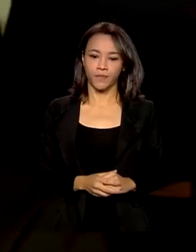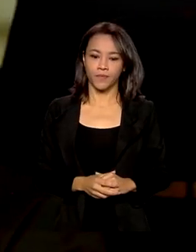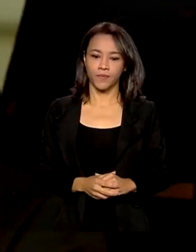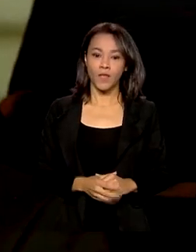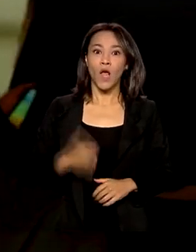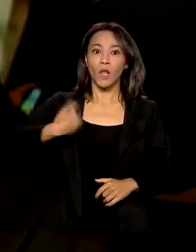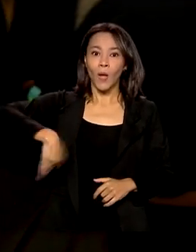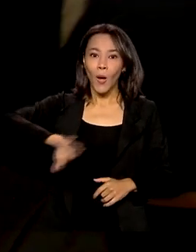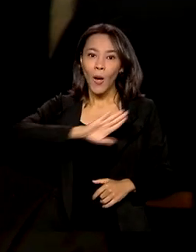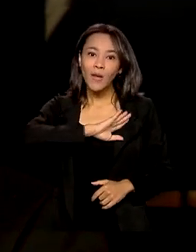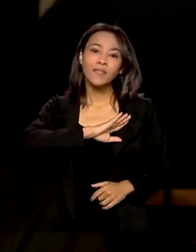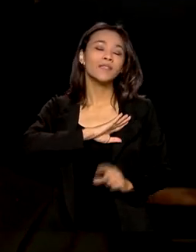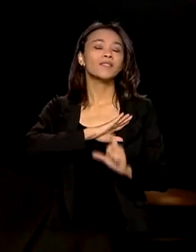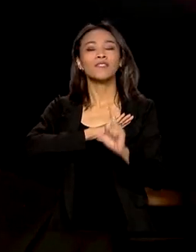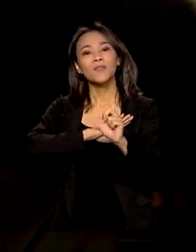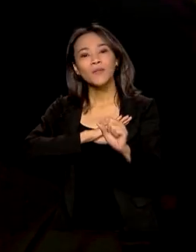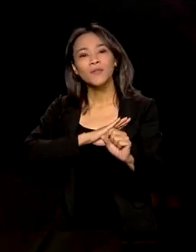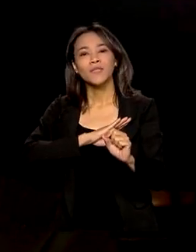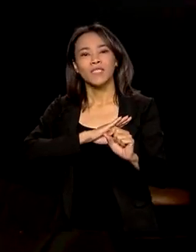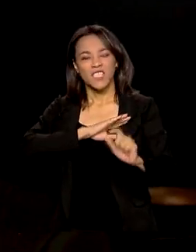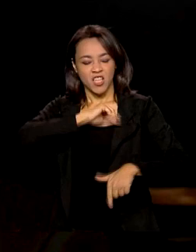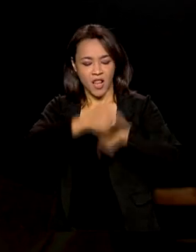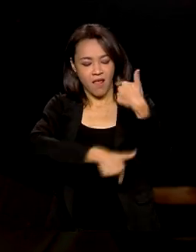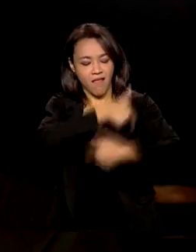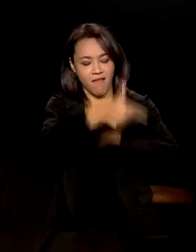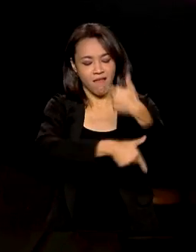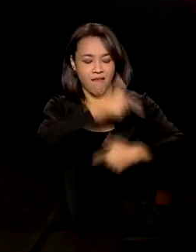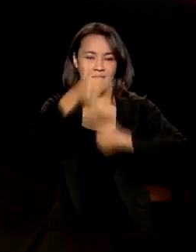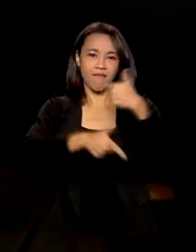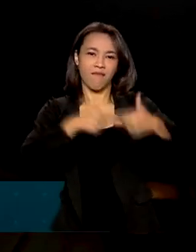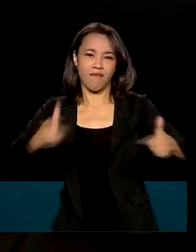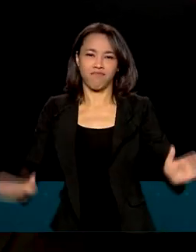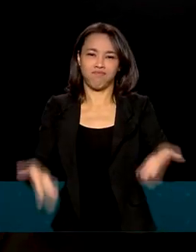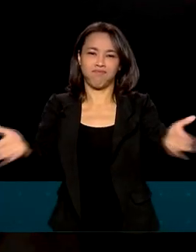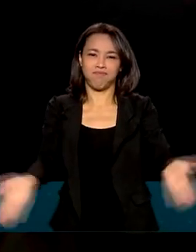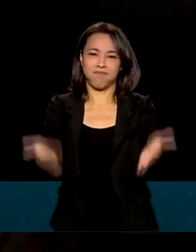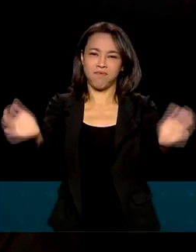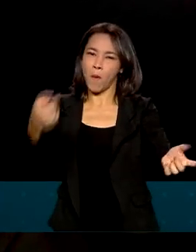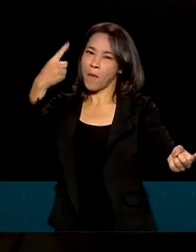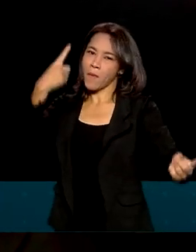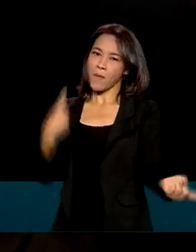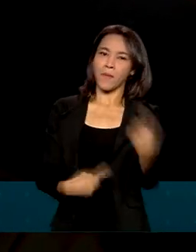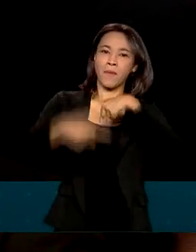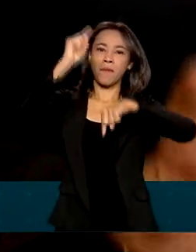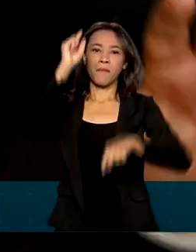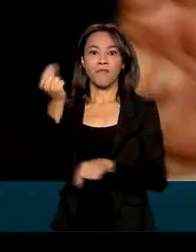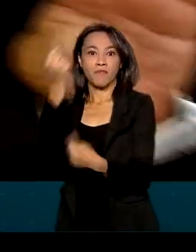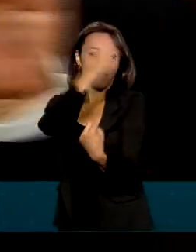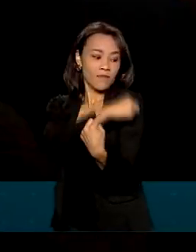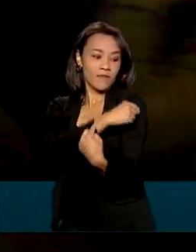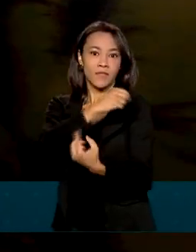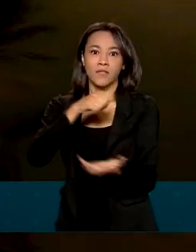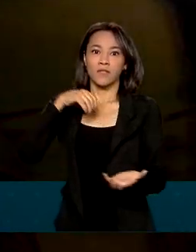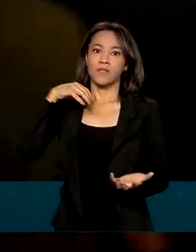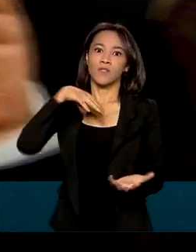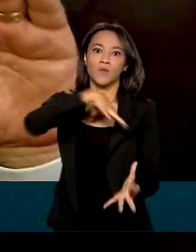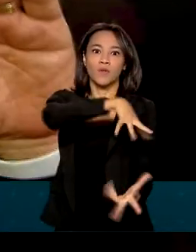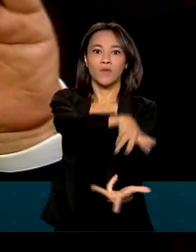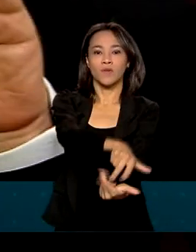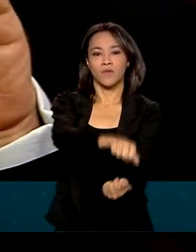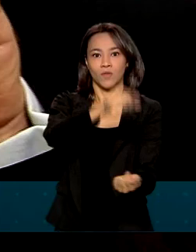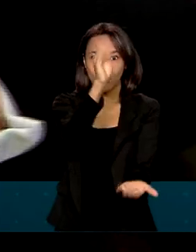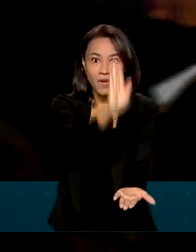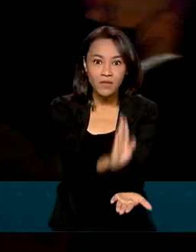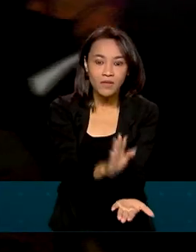Empreendemos uma das campanhas de vacinação contra a Covid mais bem sucedida do mundo. A queda do número de